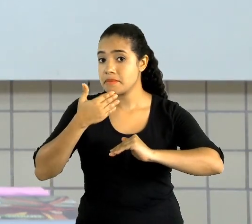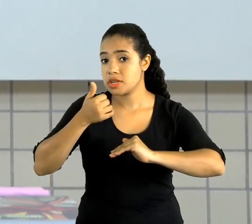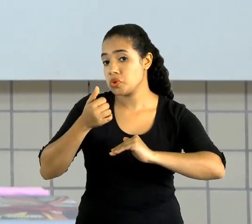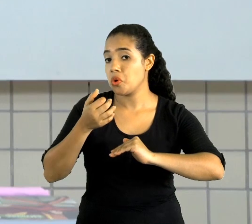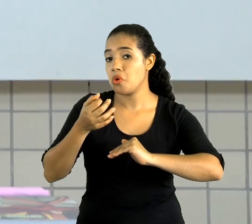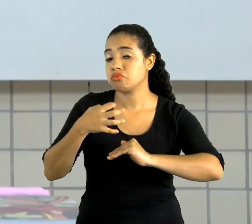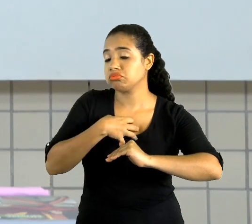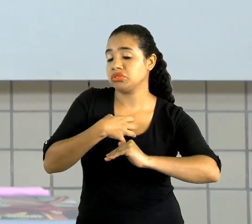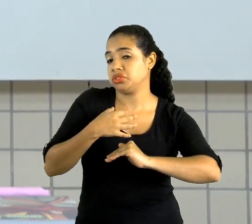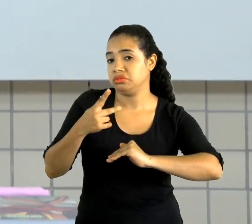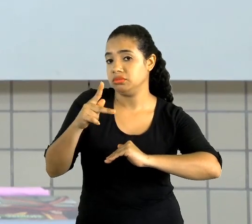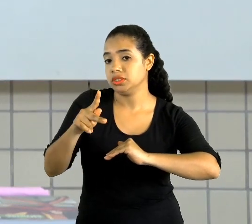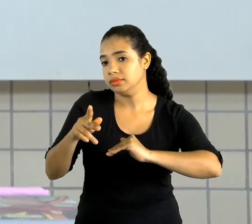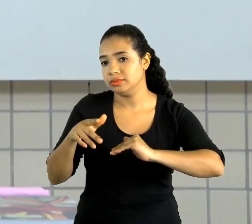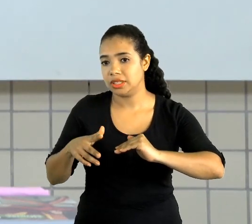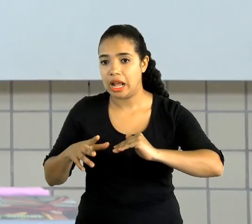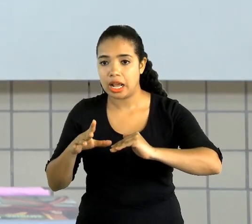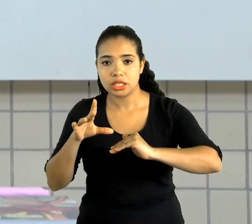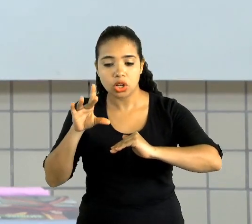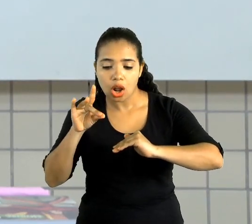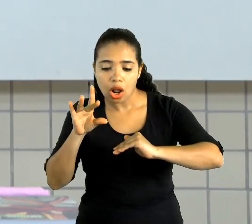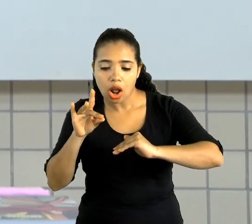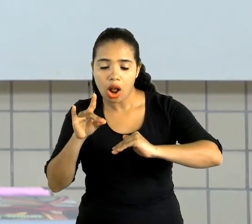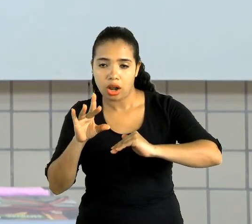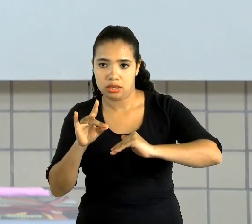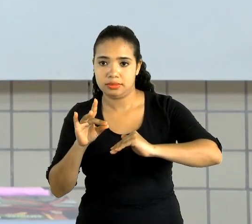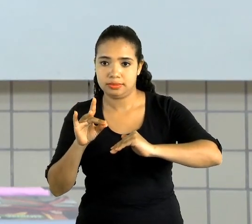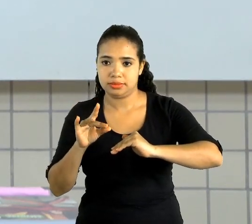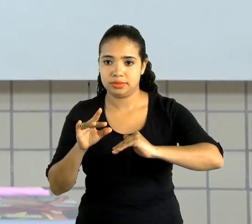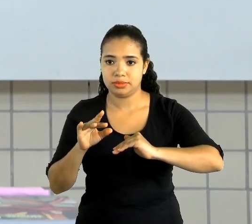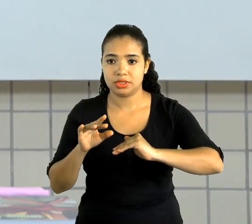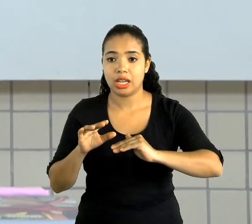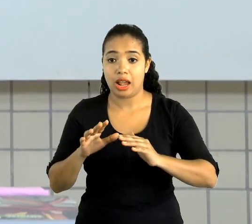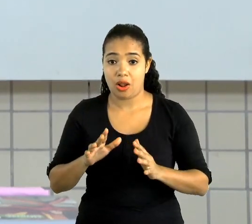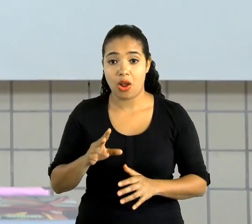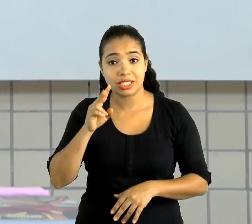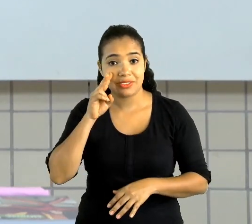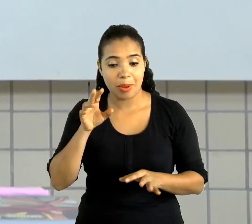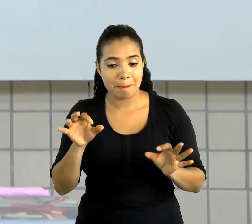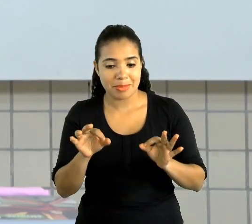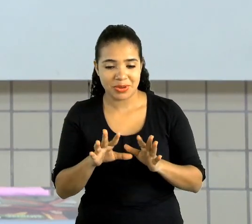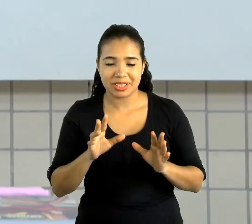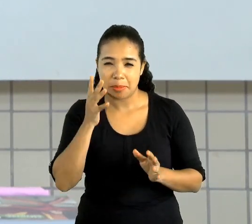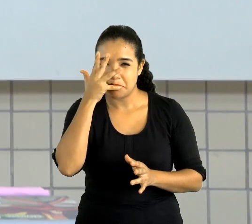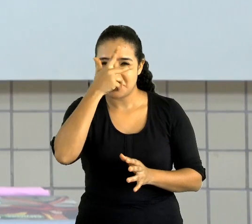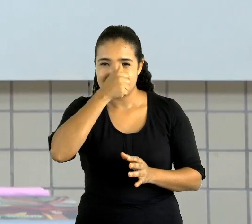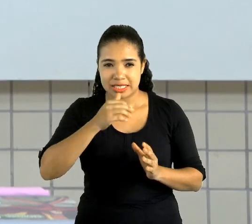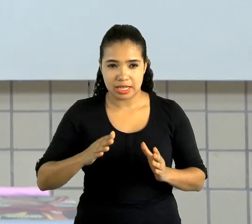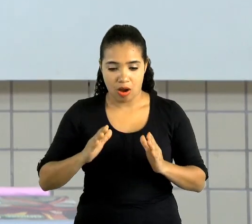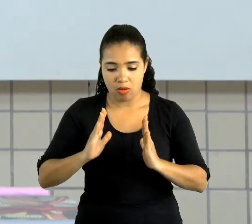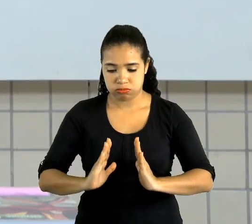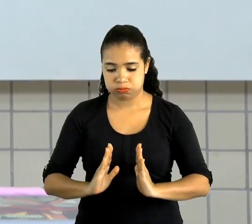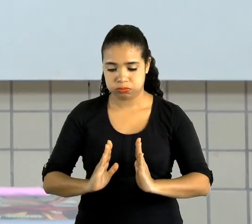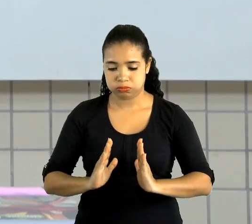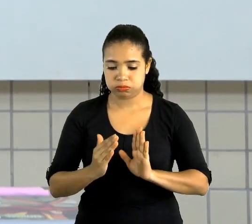E cola. Essa aqui eu já trouxe pronta de casa. Olha como está bonita essa cor.